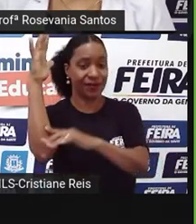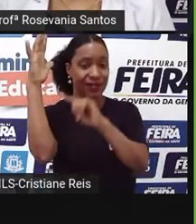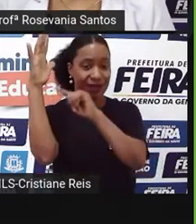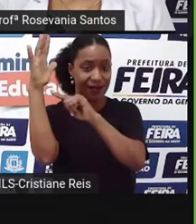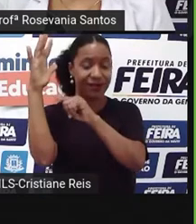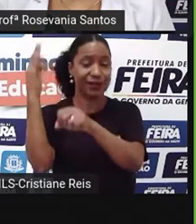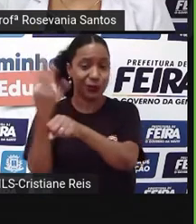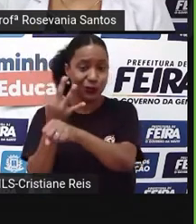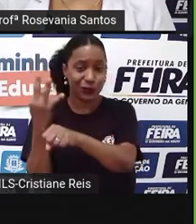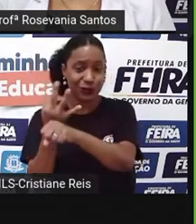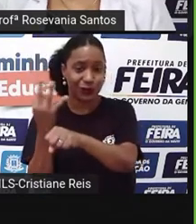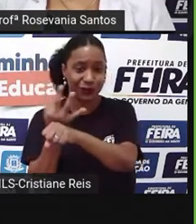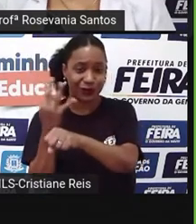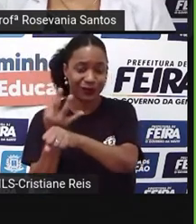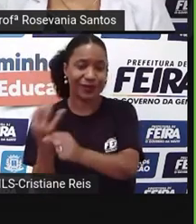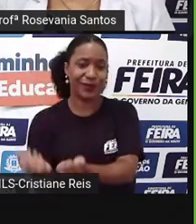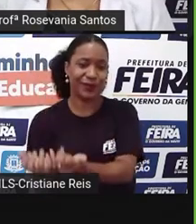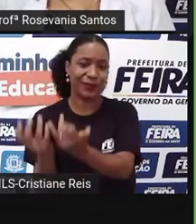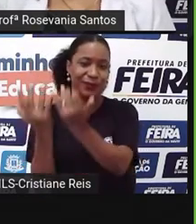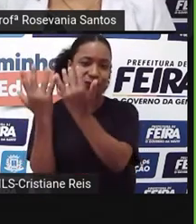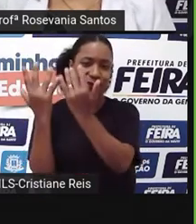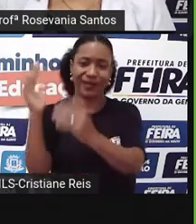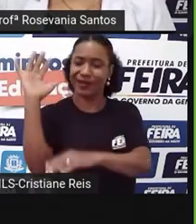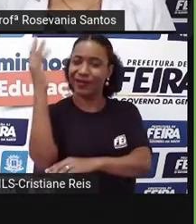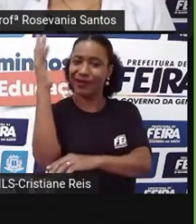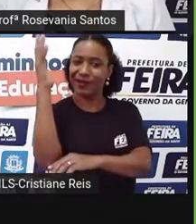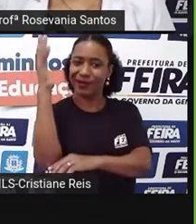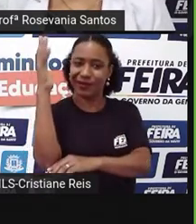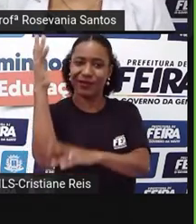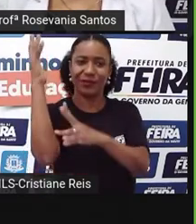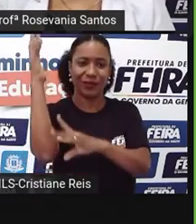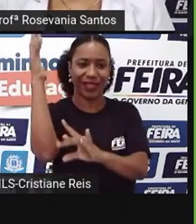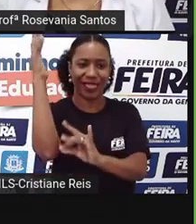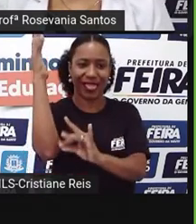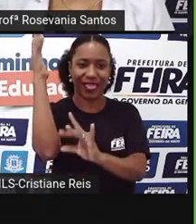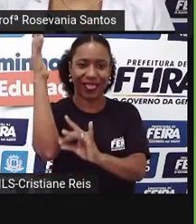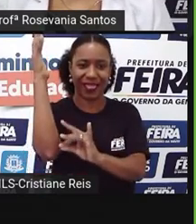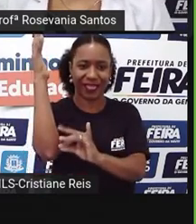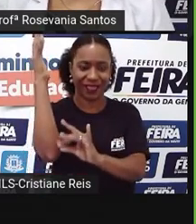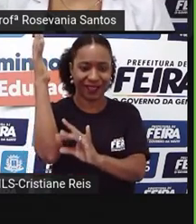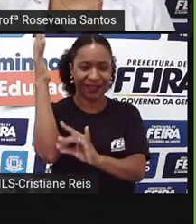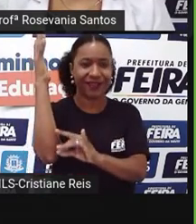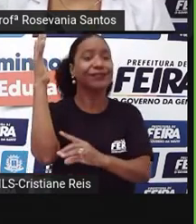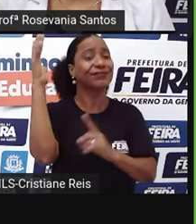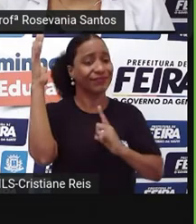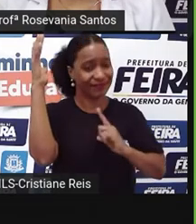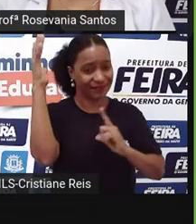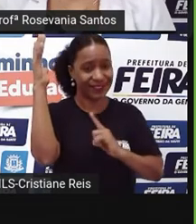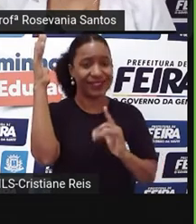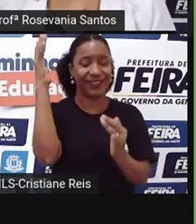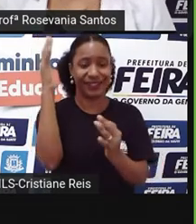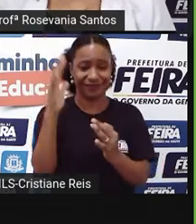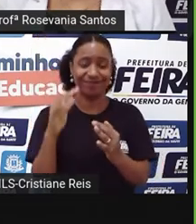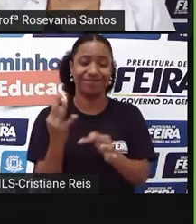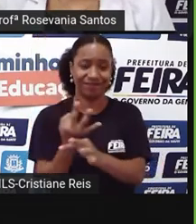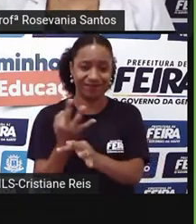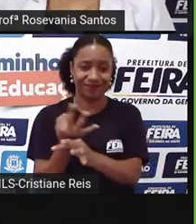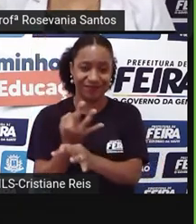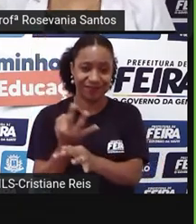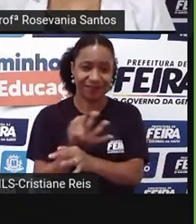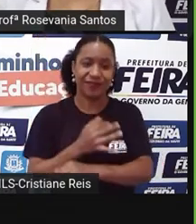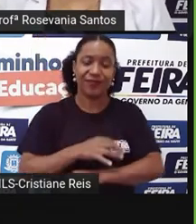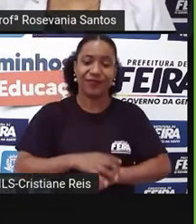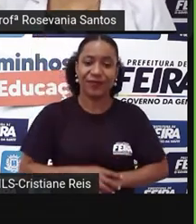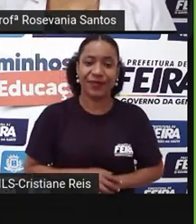alagamento, né, ela vai participar aqui desse solo bem, bora dizer assim, encharcado, bem molhado. E, por fim,